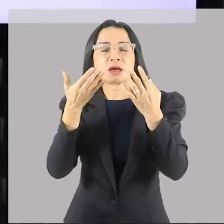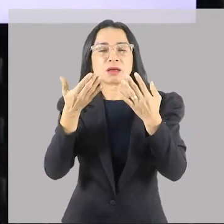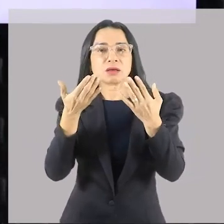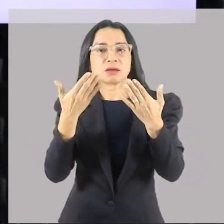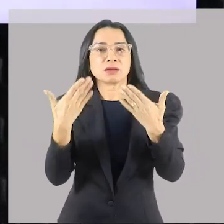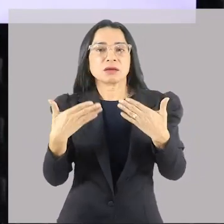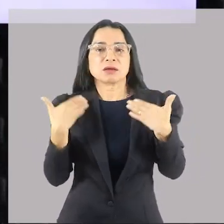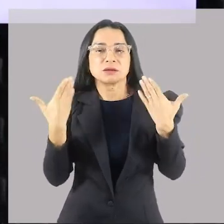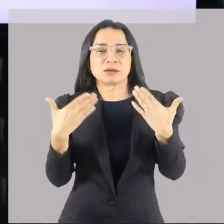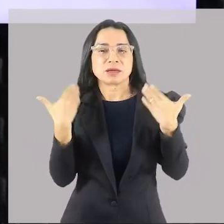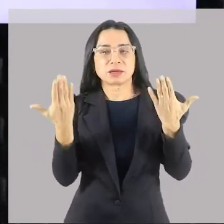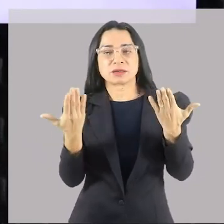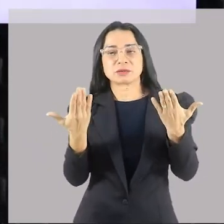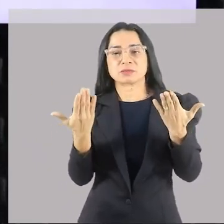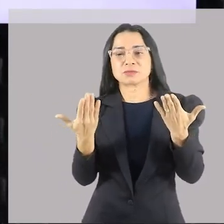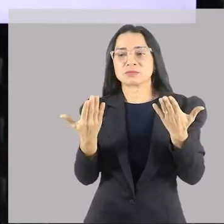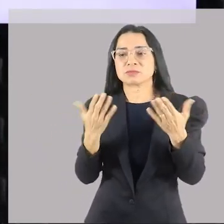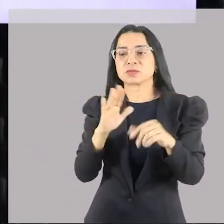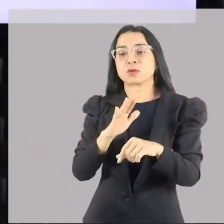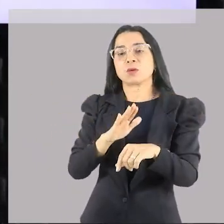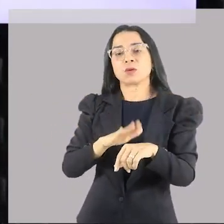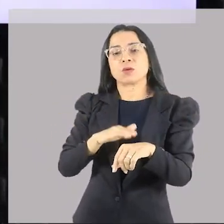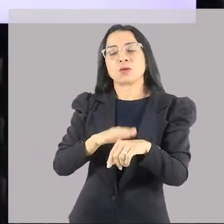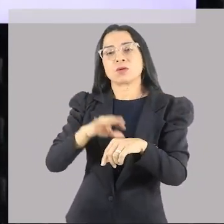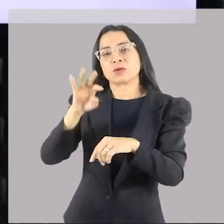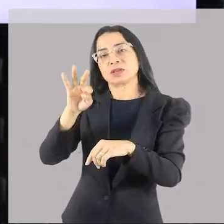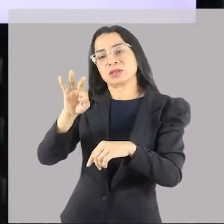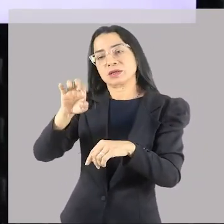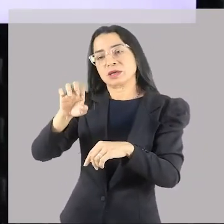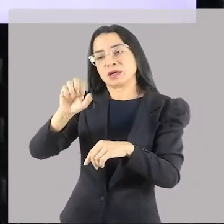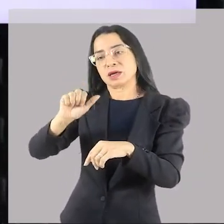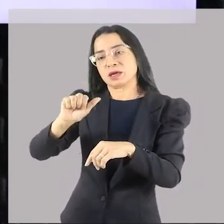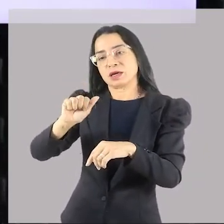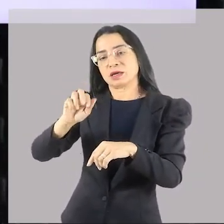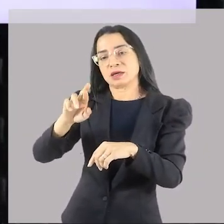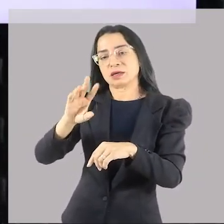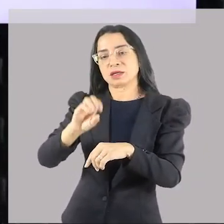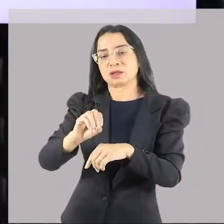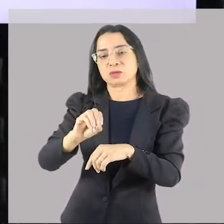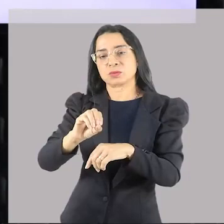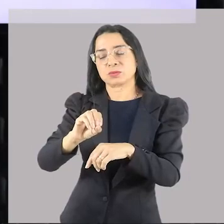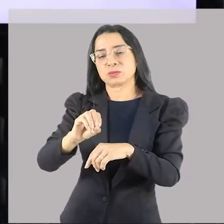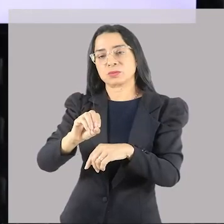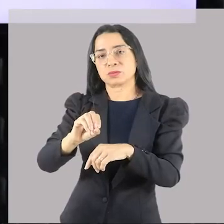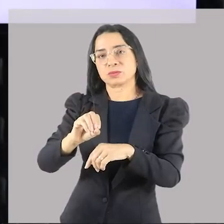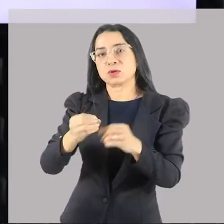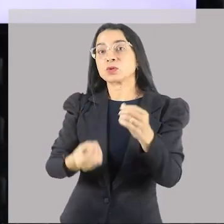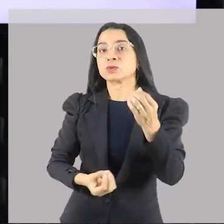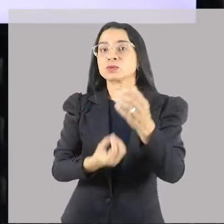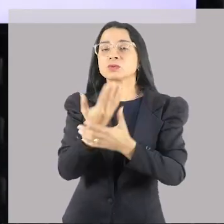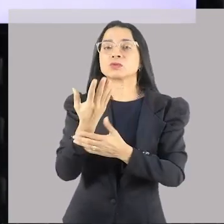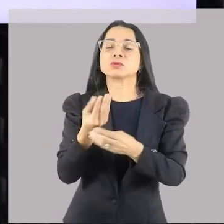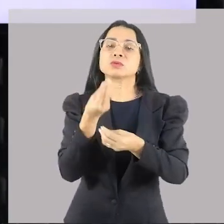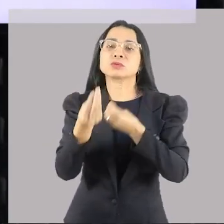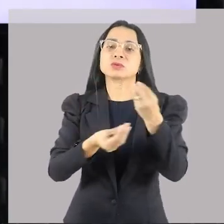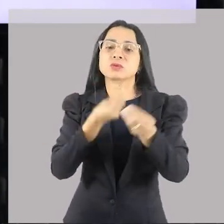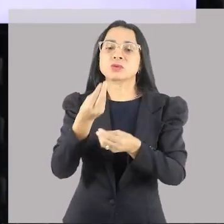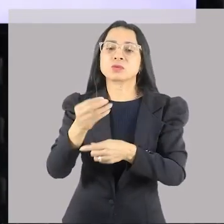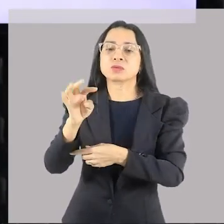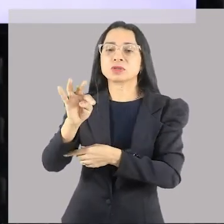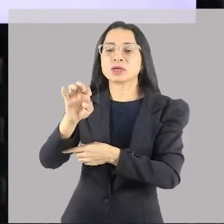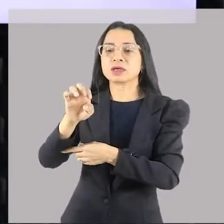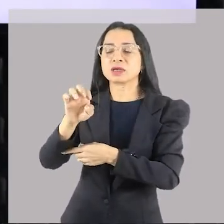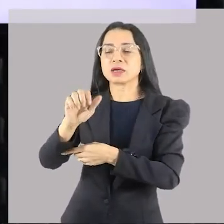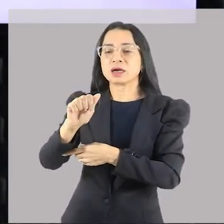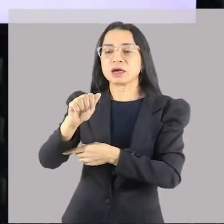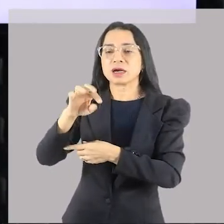teatron, essa palavra significa local de onde se vê, ou seja, o termo teatro surge do termo teatron,